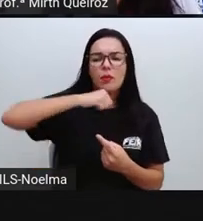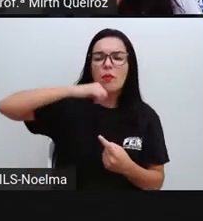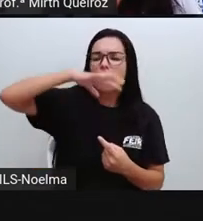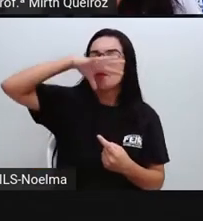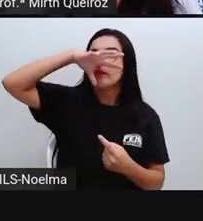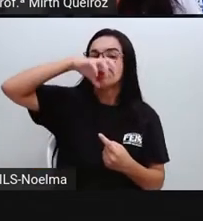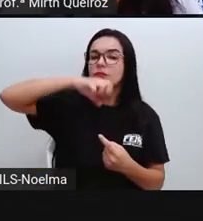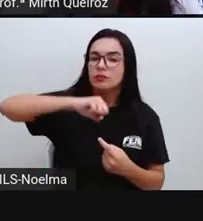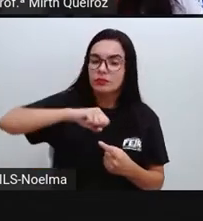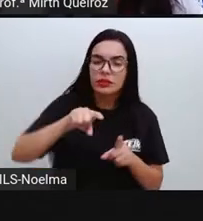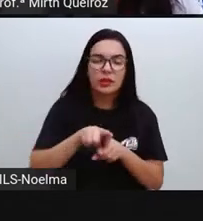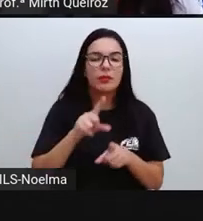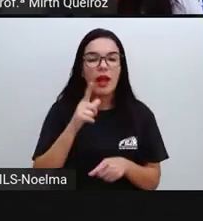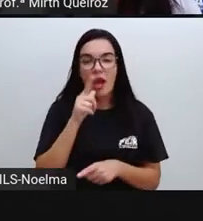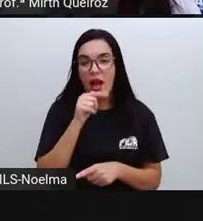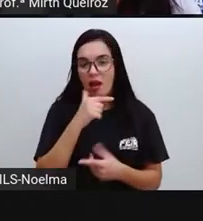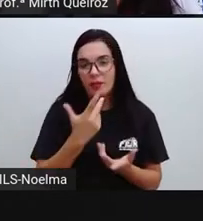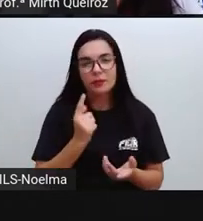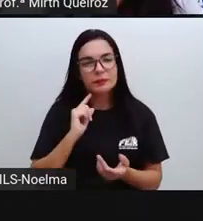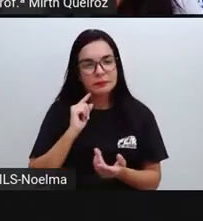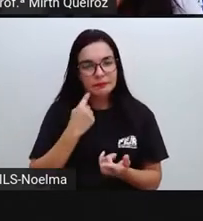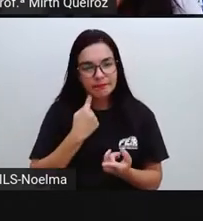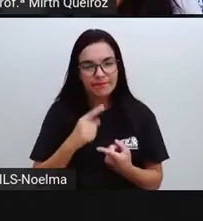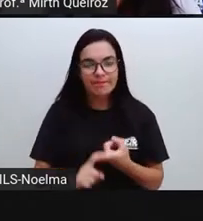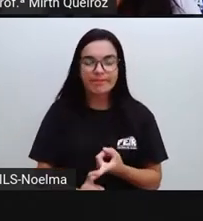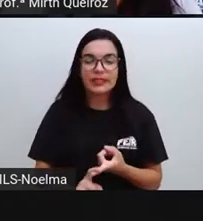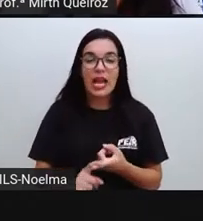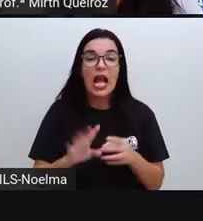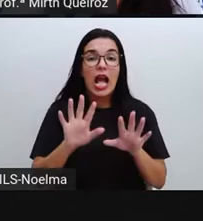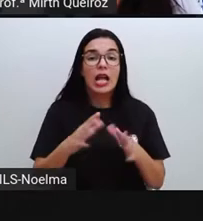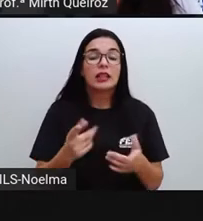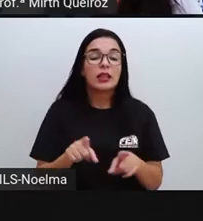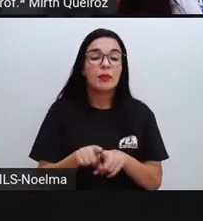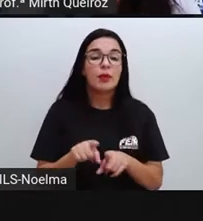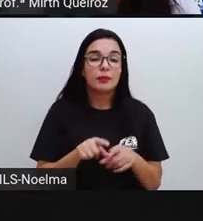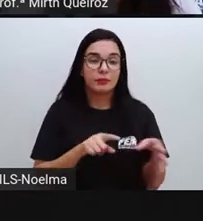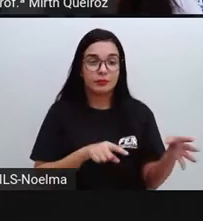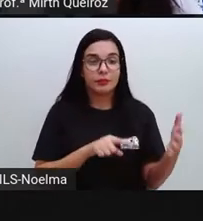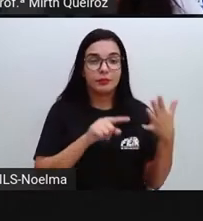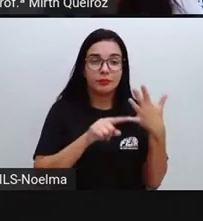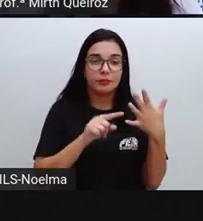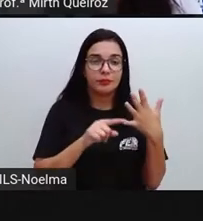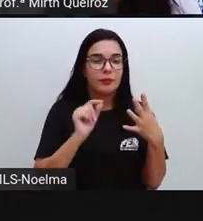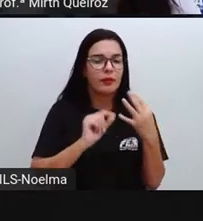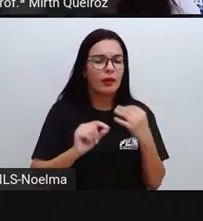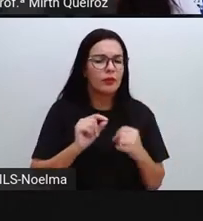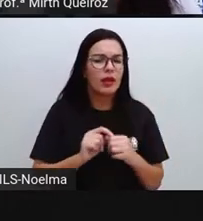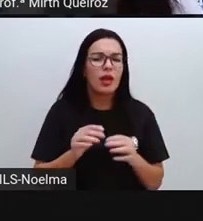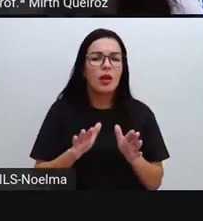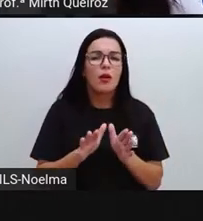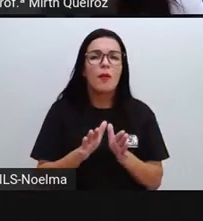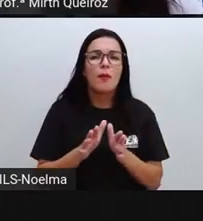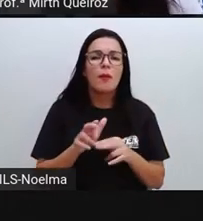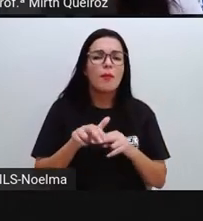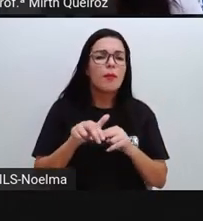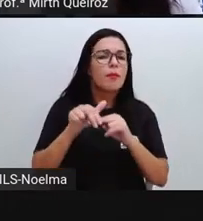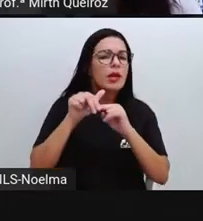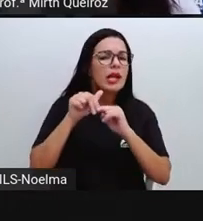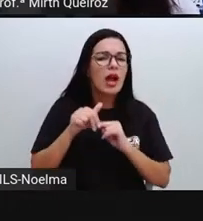da água. E quais as suas causas e consequências para a população?